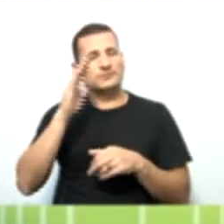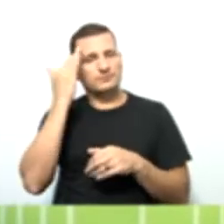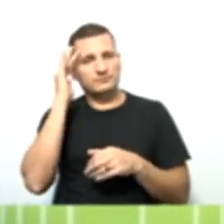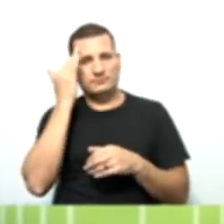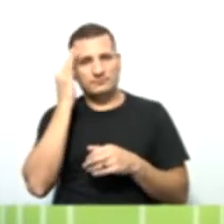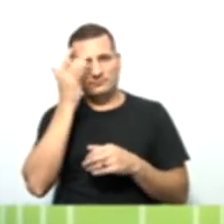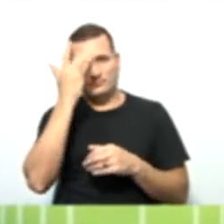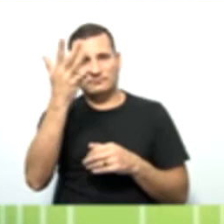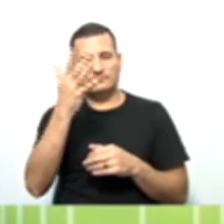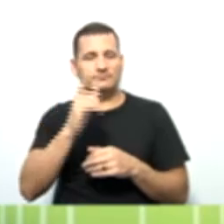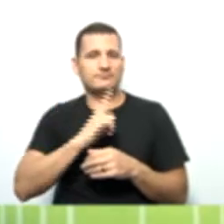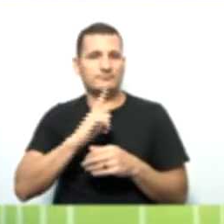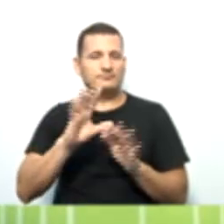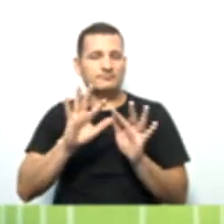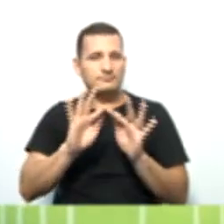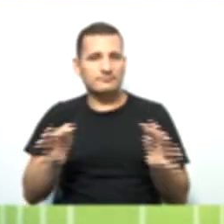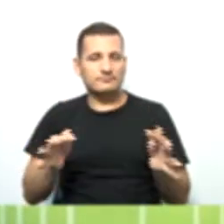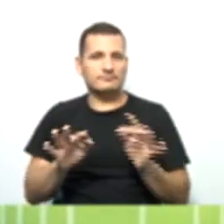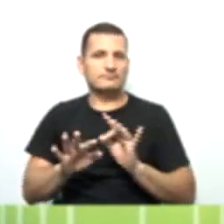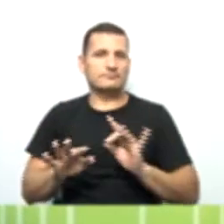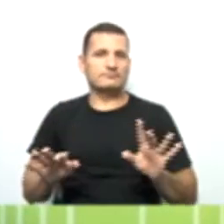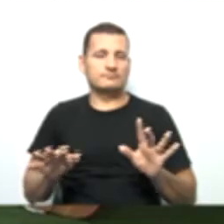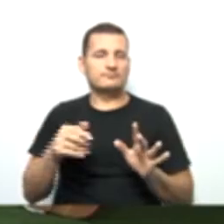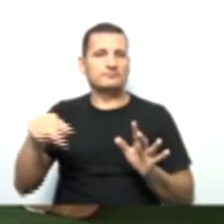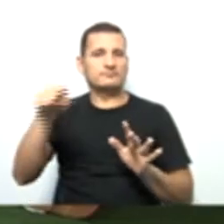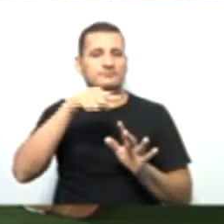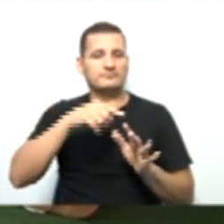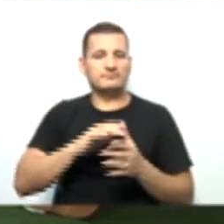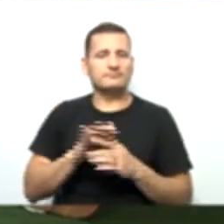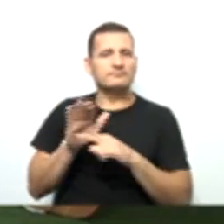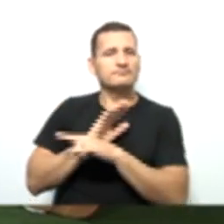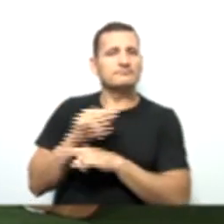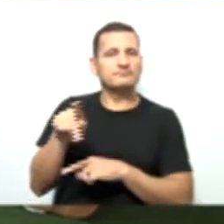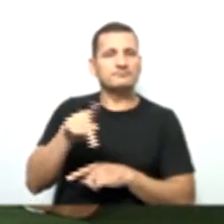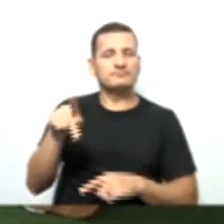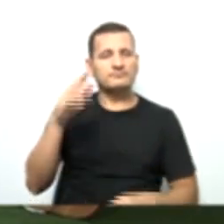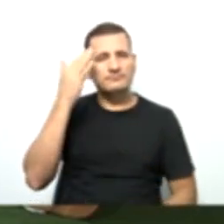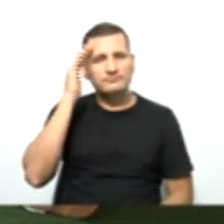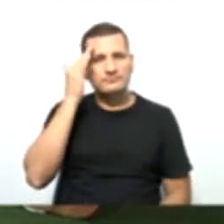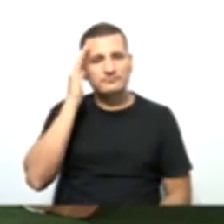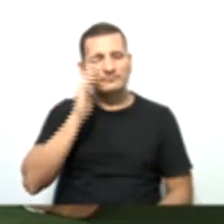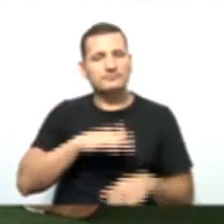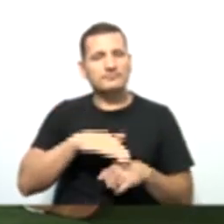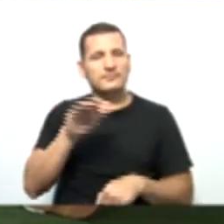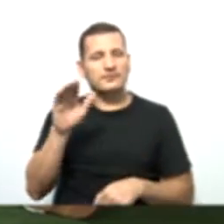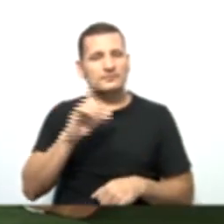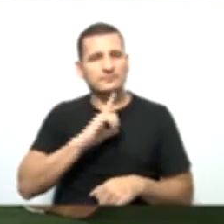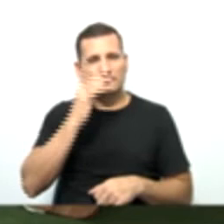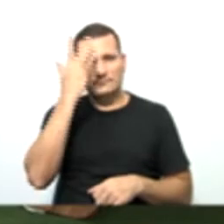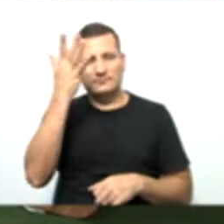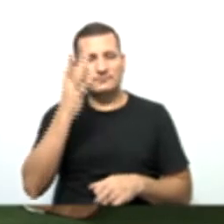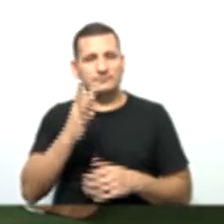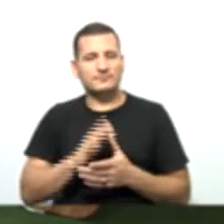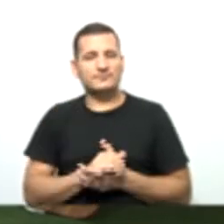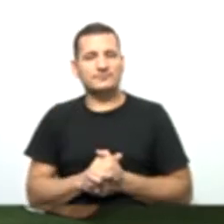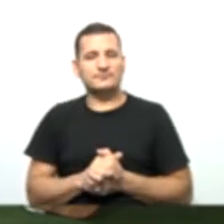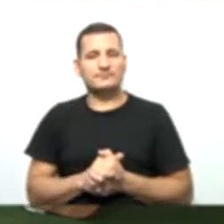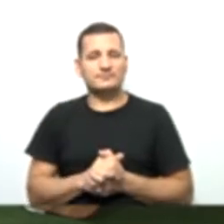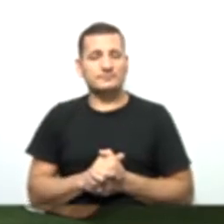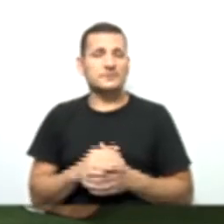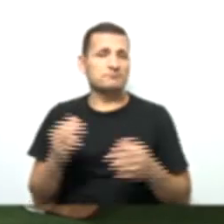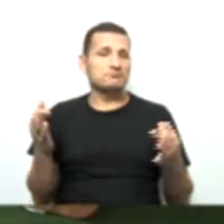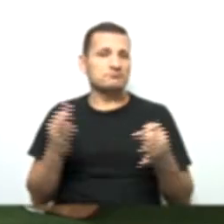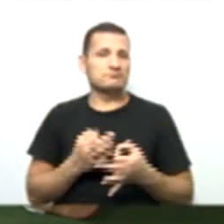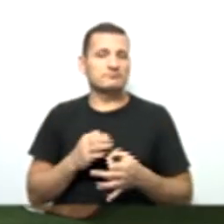simplificar aí para vocês, né, professora Marisette? Você consegue compreender assim mais facilmente? Com certeza, professora. Ficou